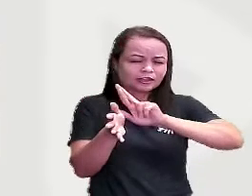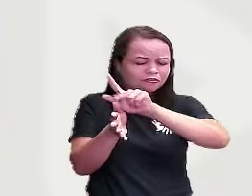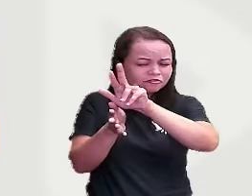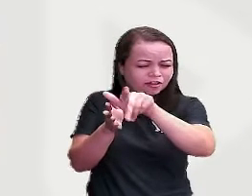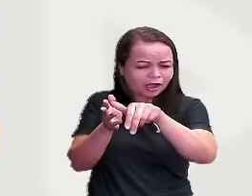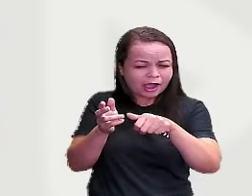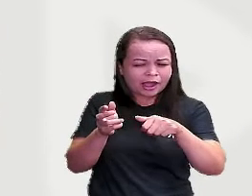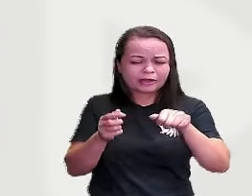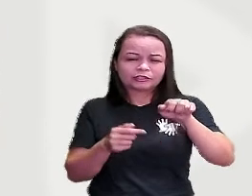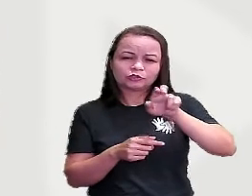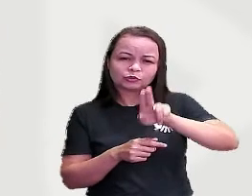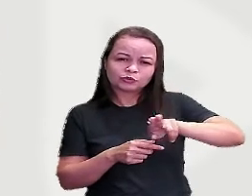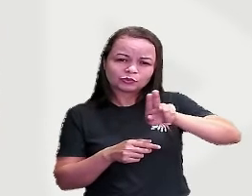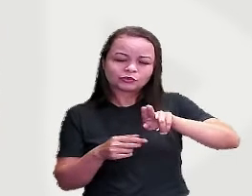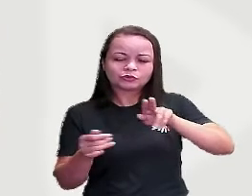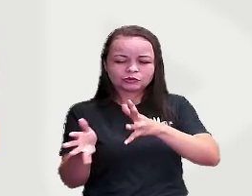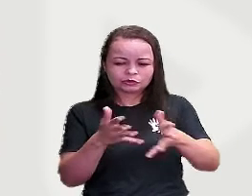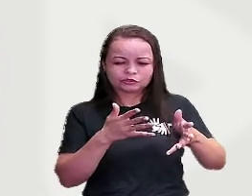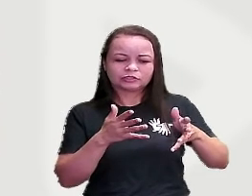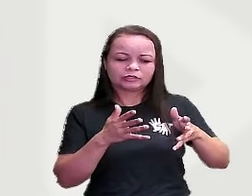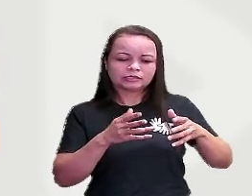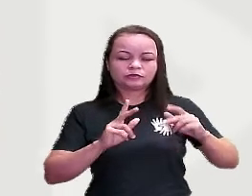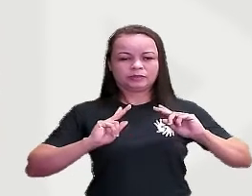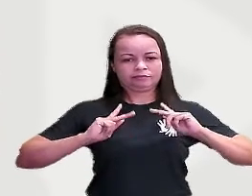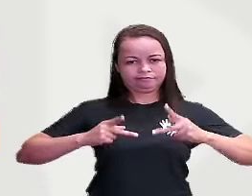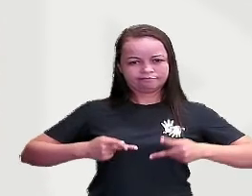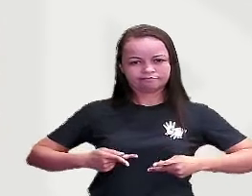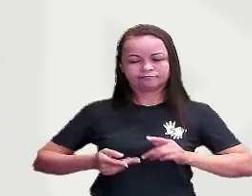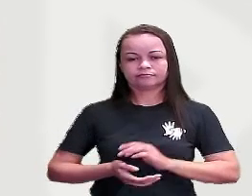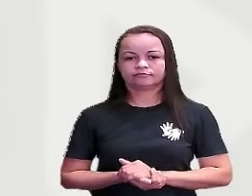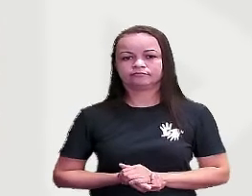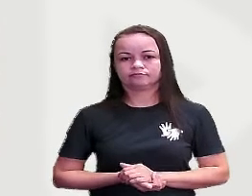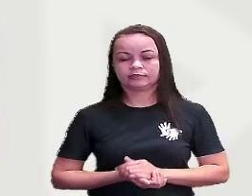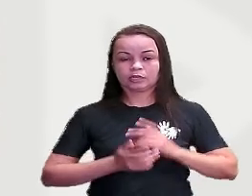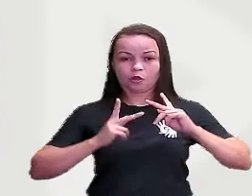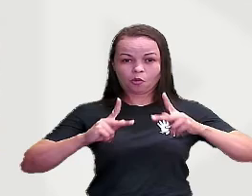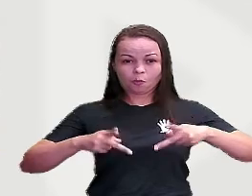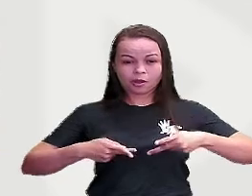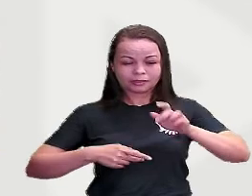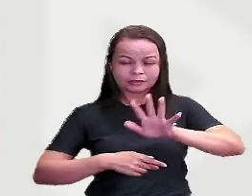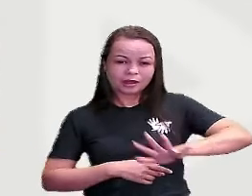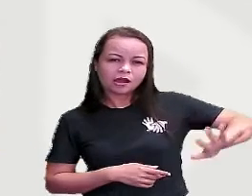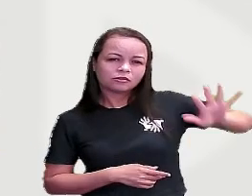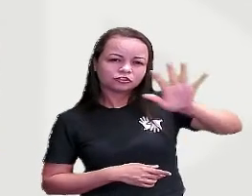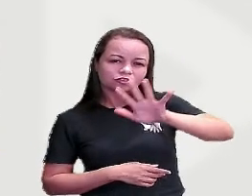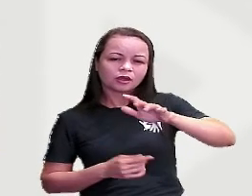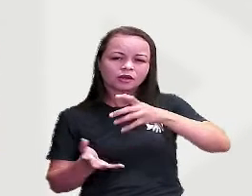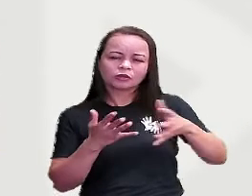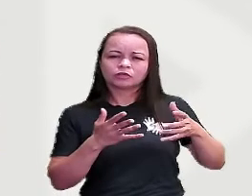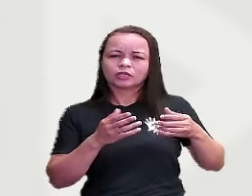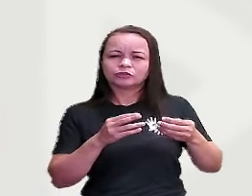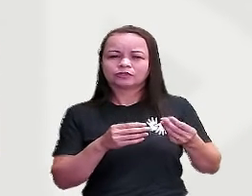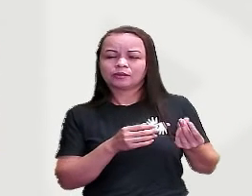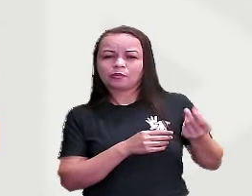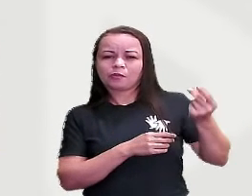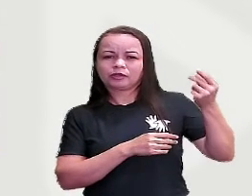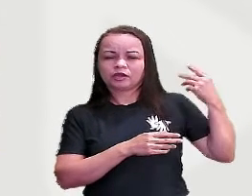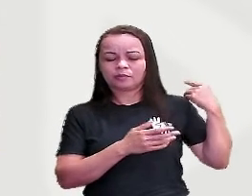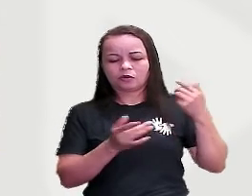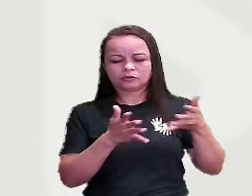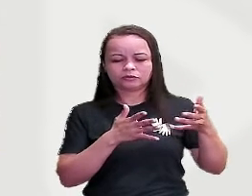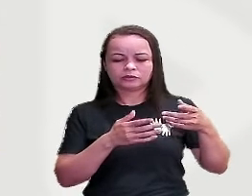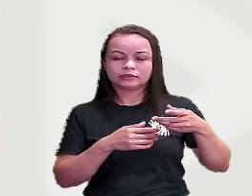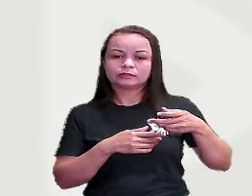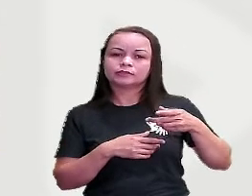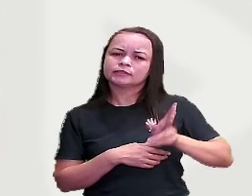recursos Utilizados pelos seres humanos A humanidade em geral Desde os tempos mais remotos Sempre